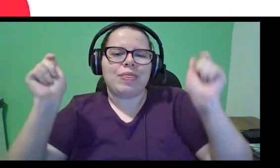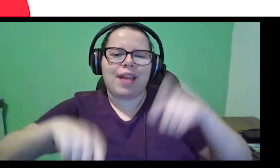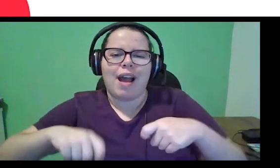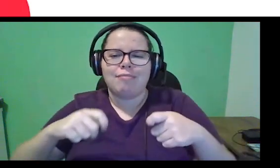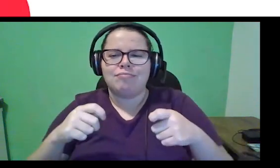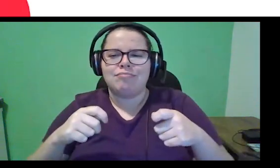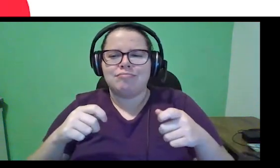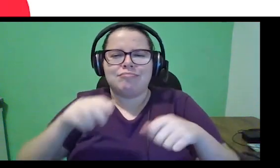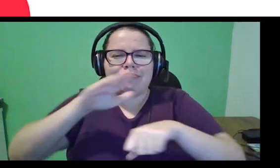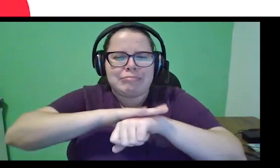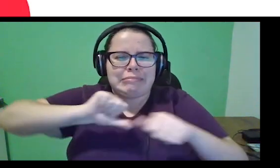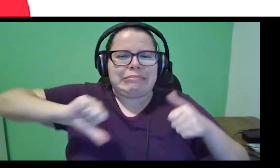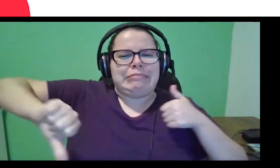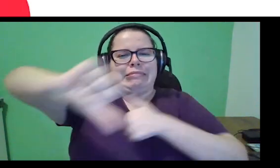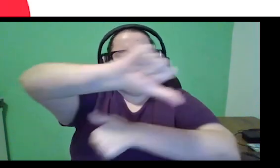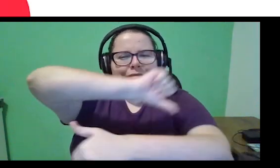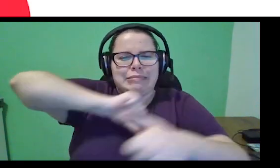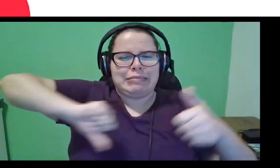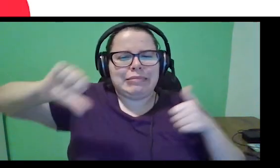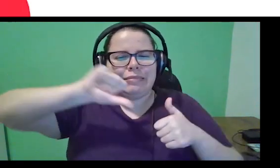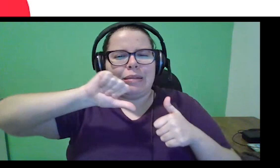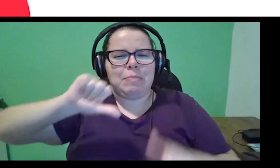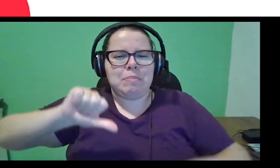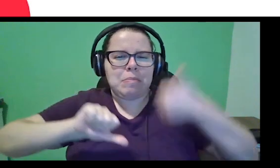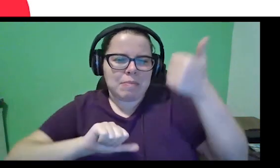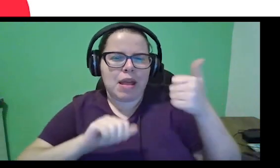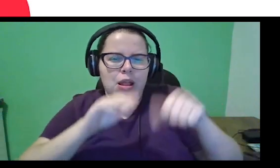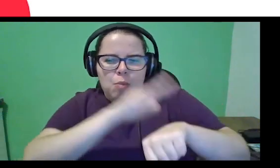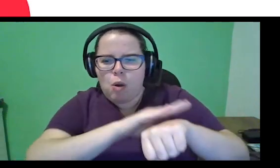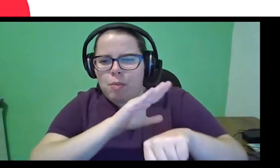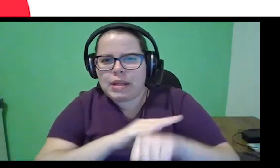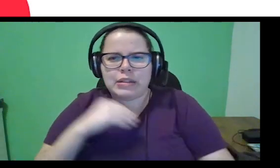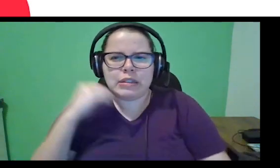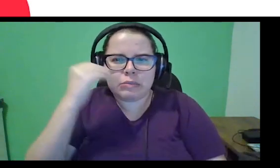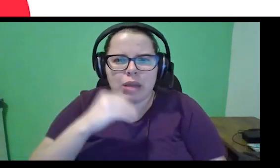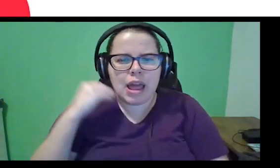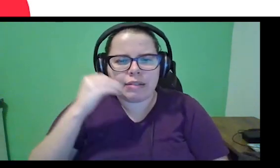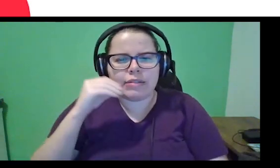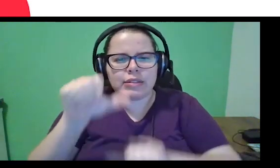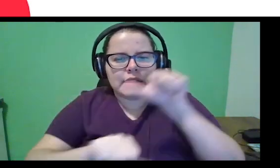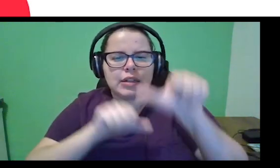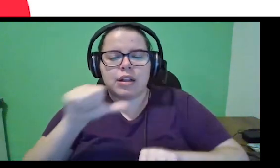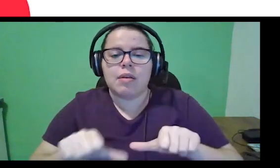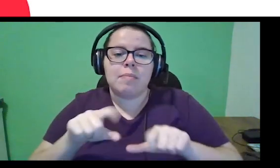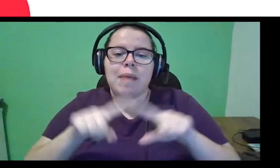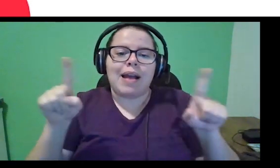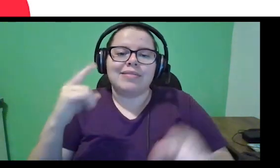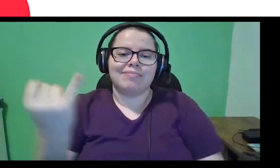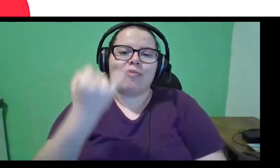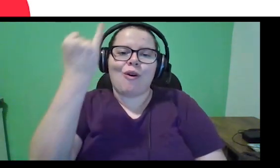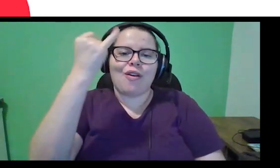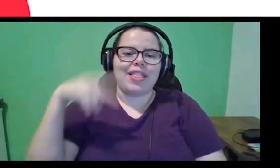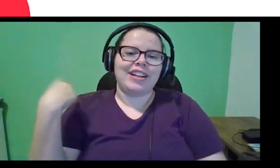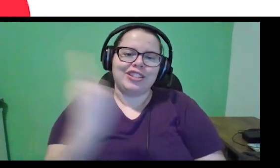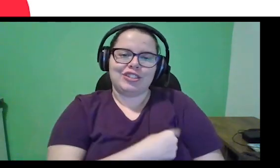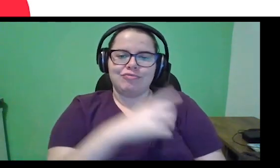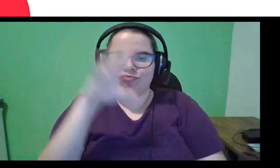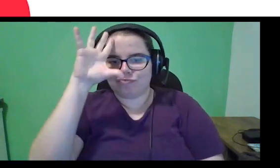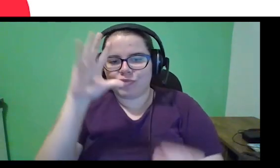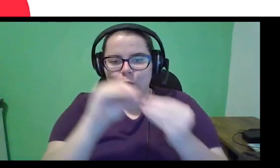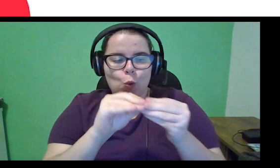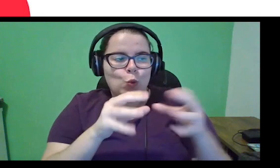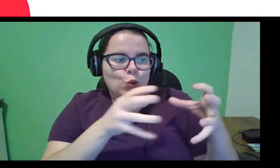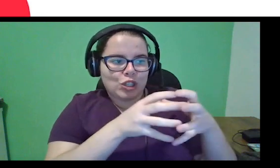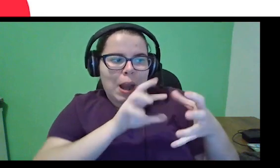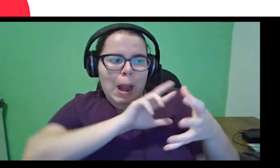uma mudança já nesse primeiro momento, né, nesse início de jornada, de transformação, mas é muito importante entender que eu tenho um time